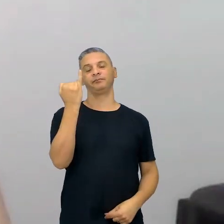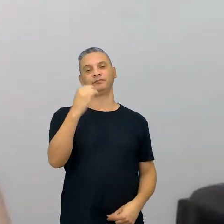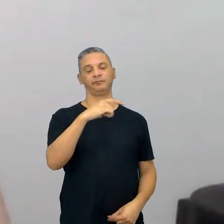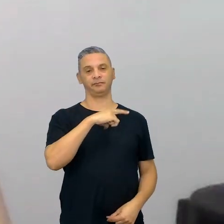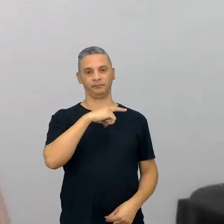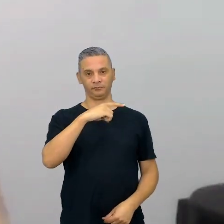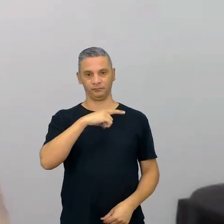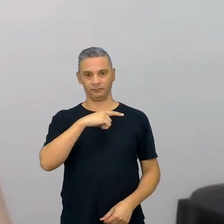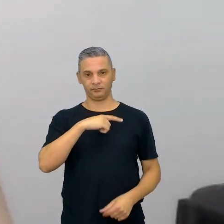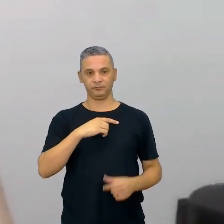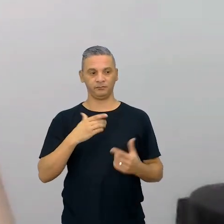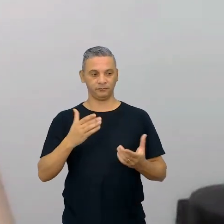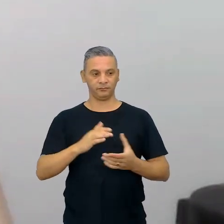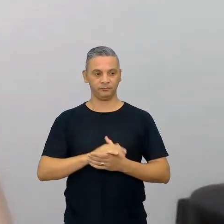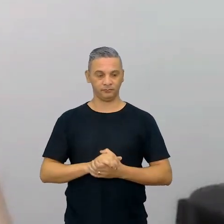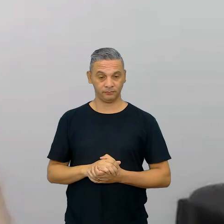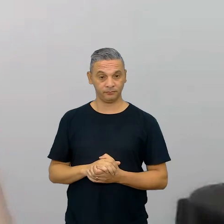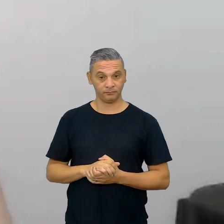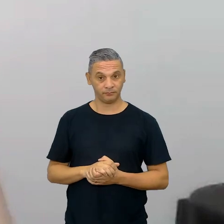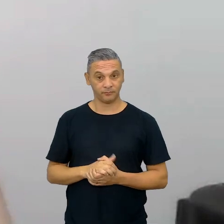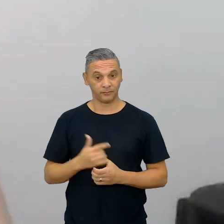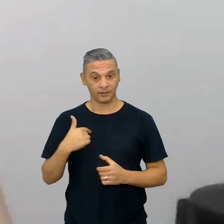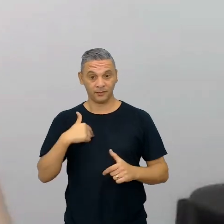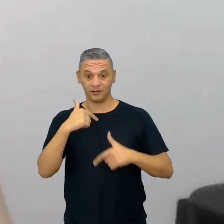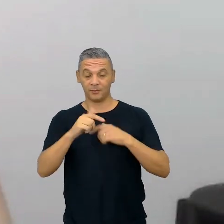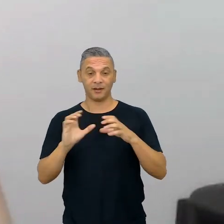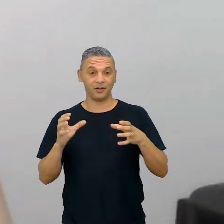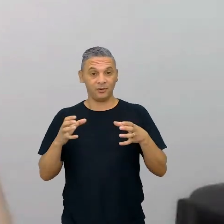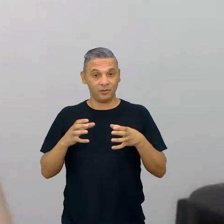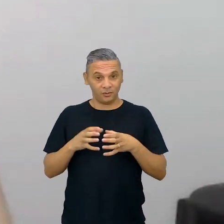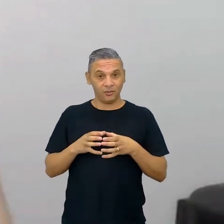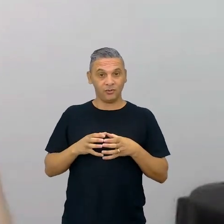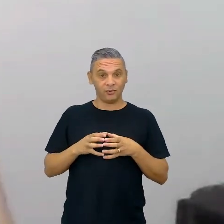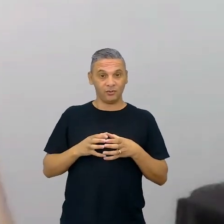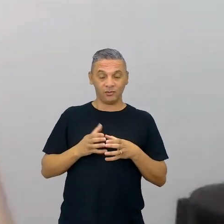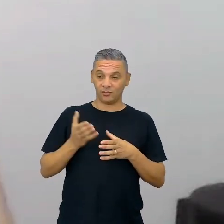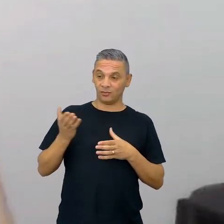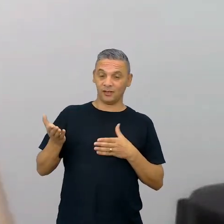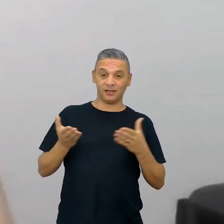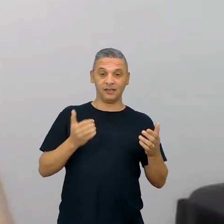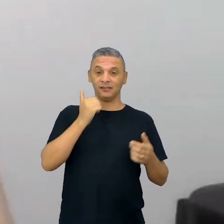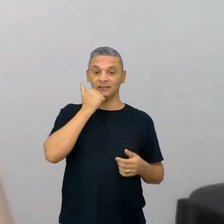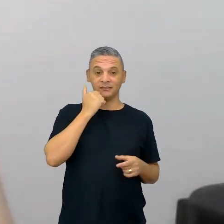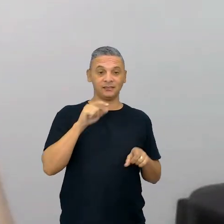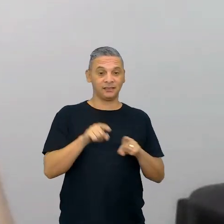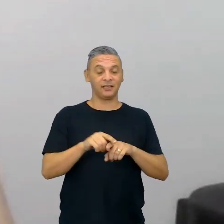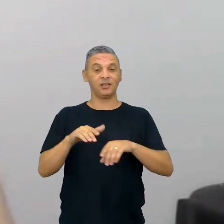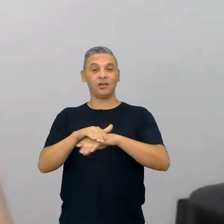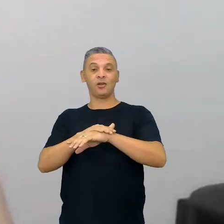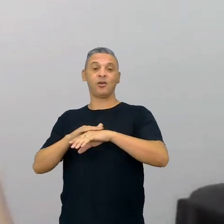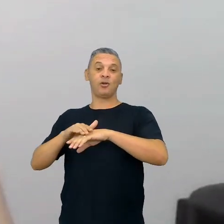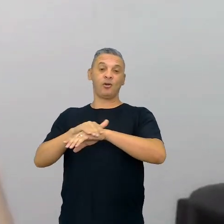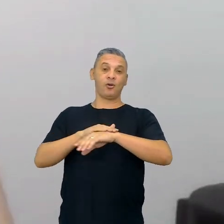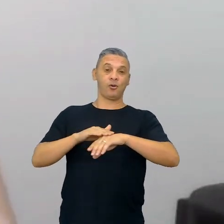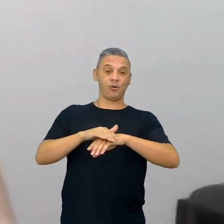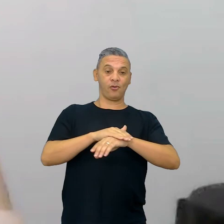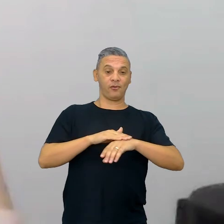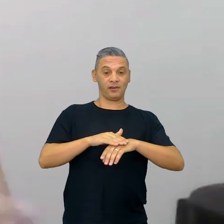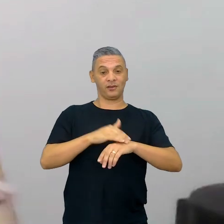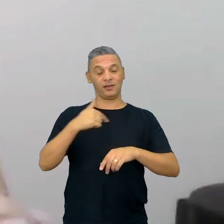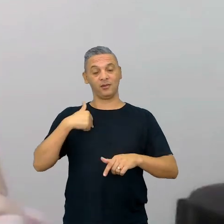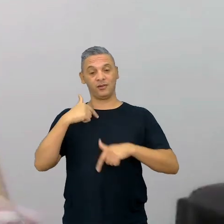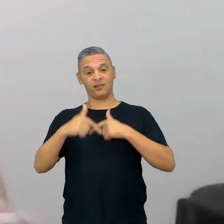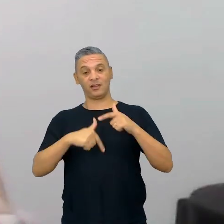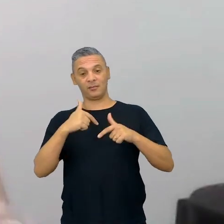tá, eles precisam disso, e quando eu vou trabalhar também um pouco a natureza da ciência, eu queria conversar um pouquinho, eu